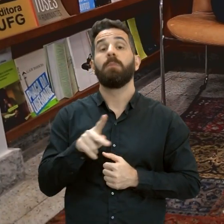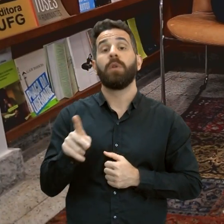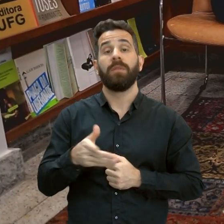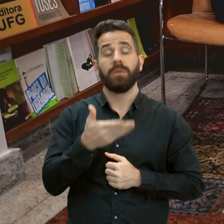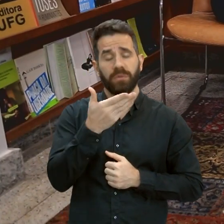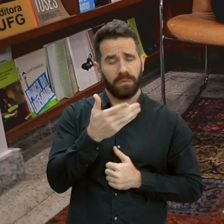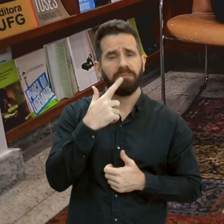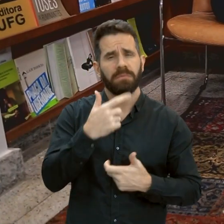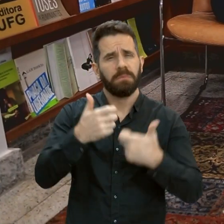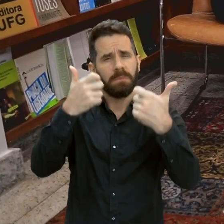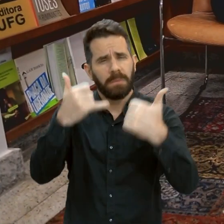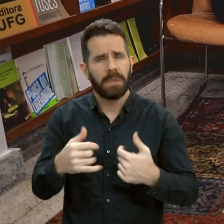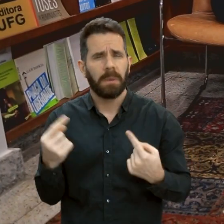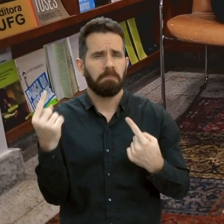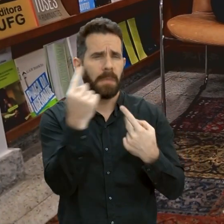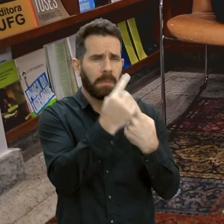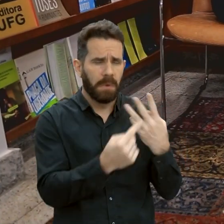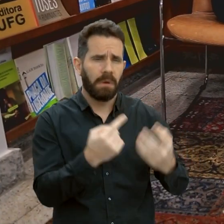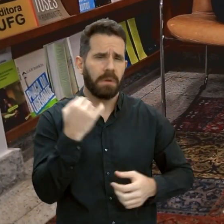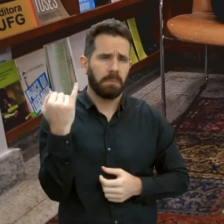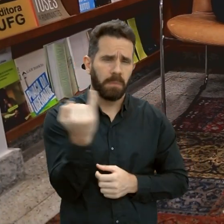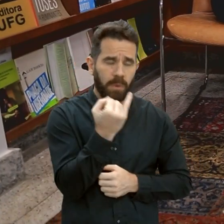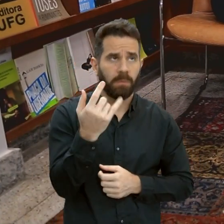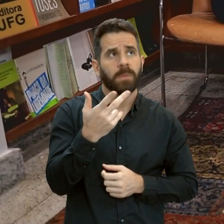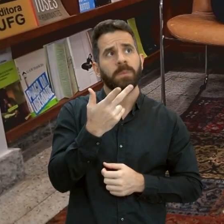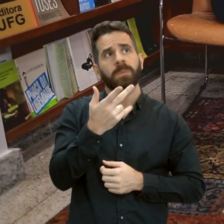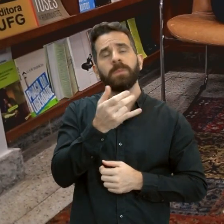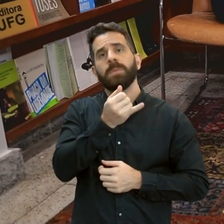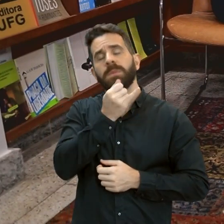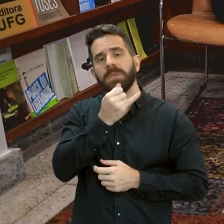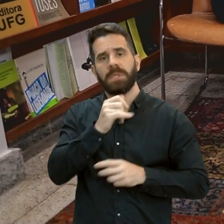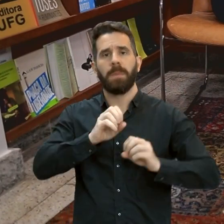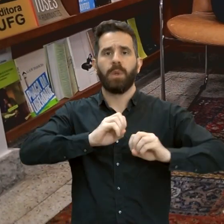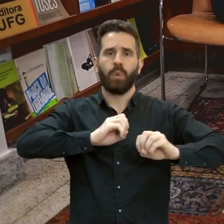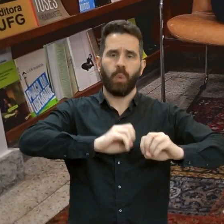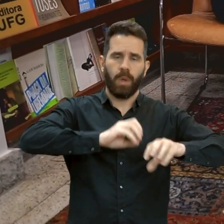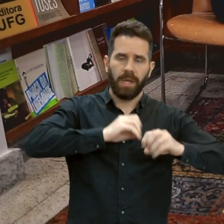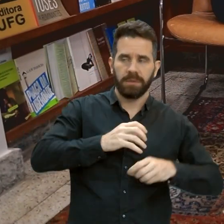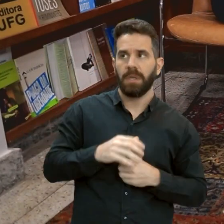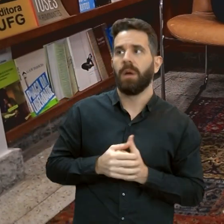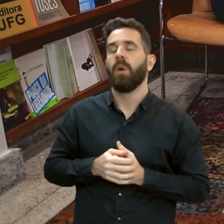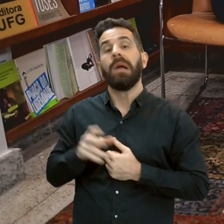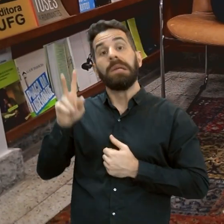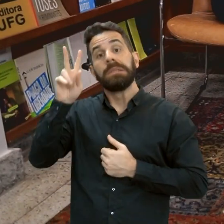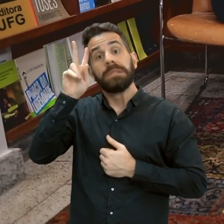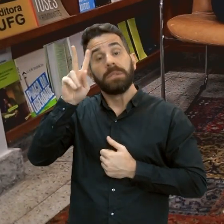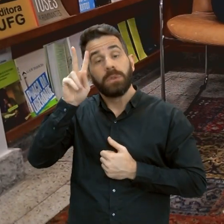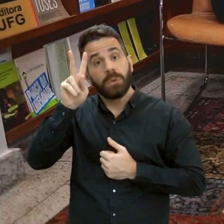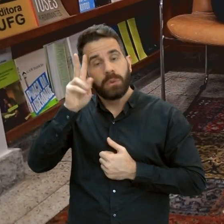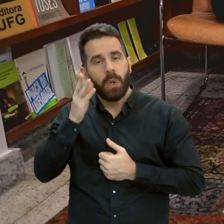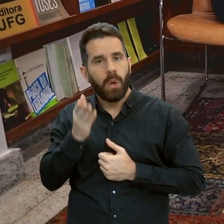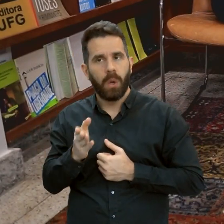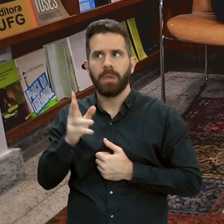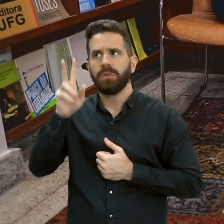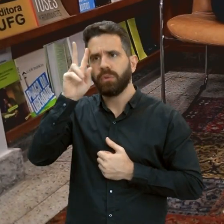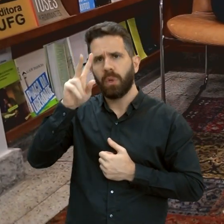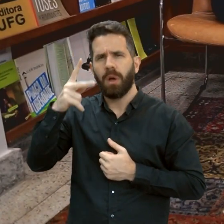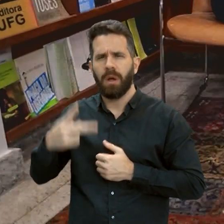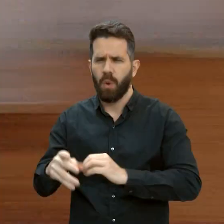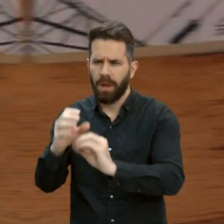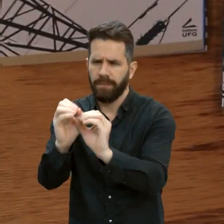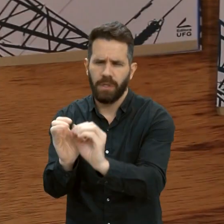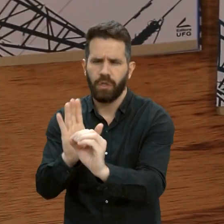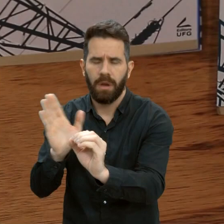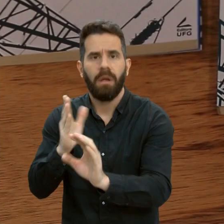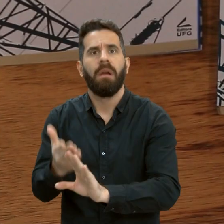para a gente, como a educação, a história, não só da UFG, como do próprio ensino aqui em Goiás.